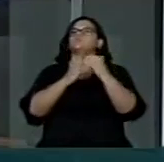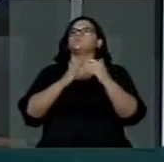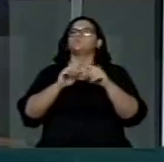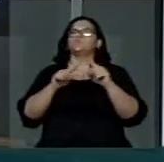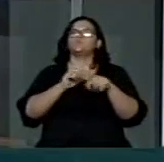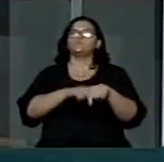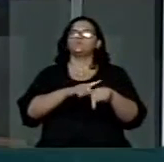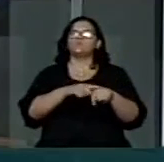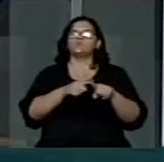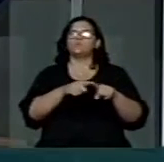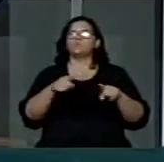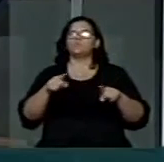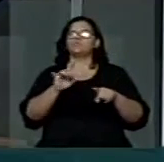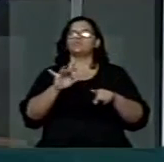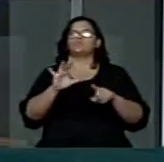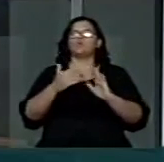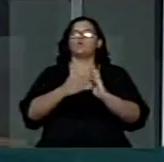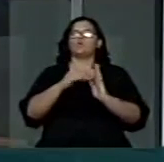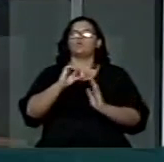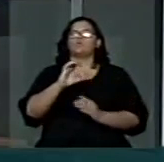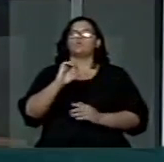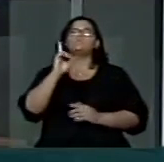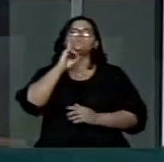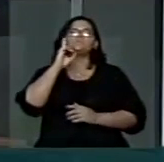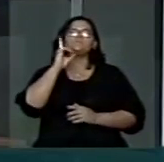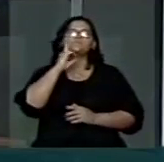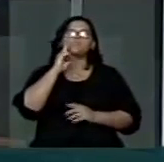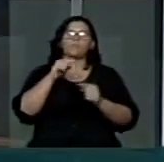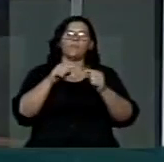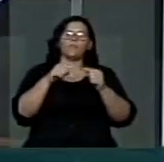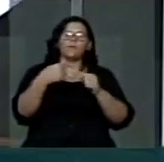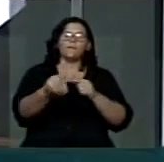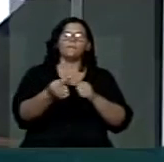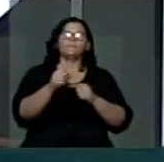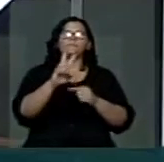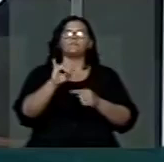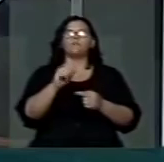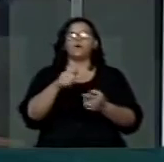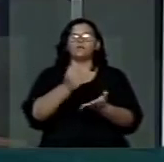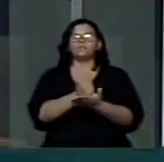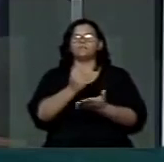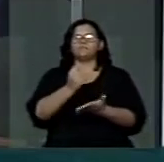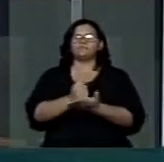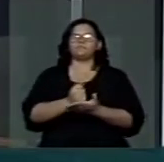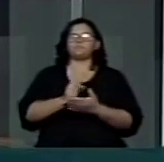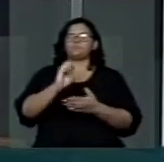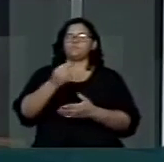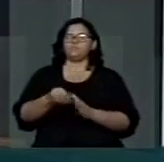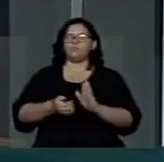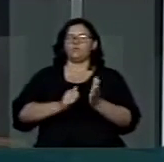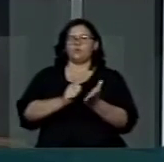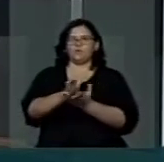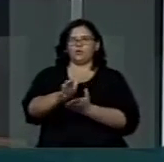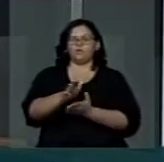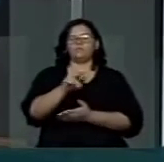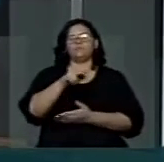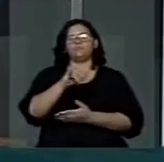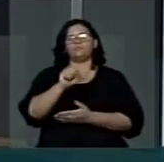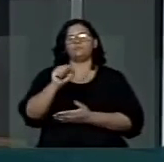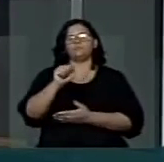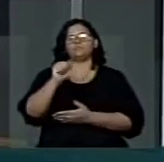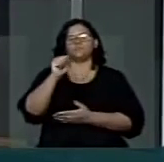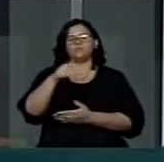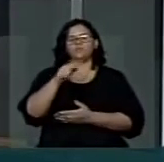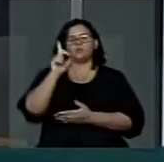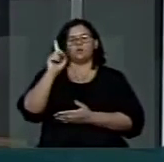condição por, no máximo, 90 dias, sendo que, a partir disso, são efetivados ou desligados. Na Nissan do Mississipi,